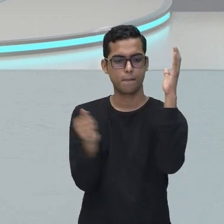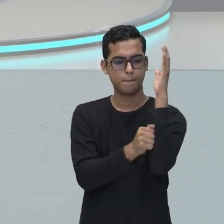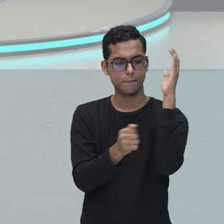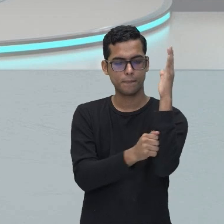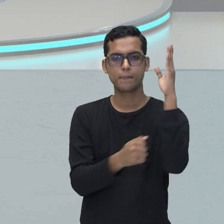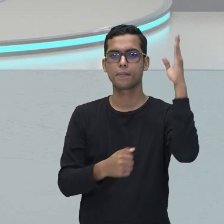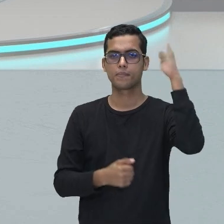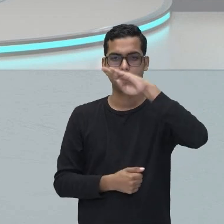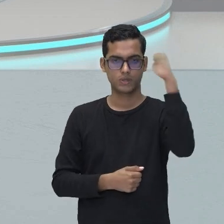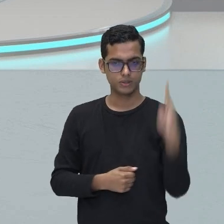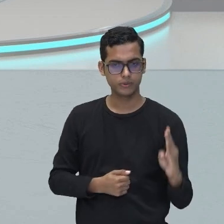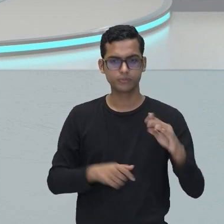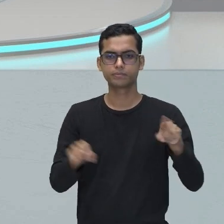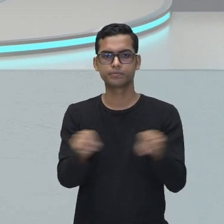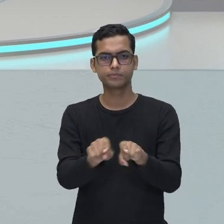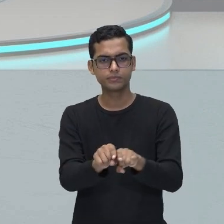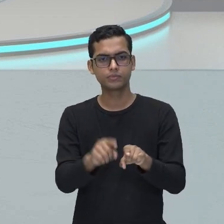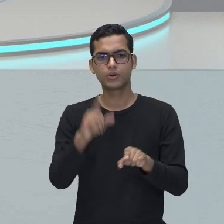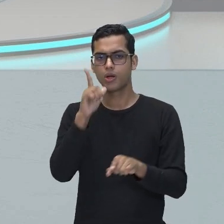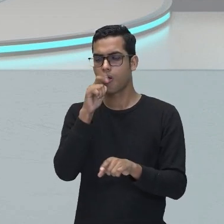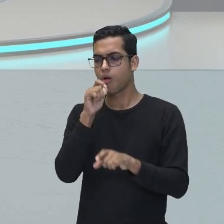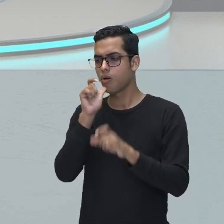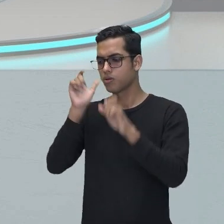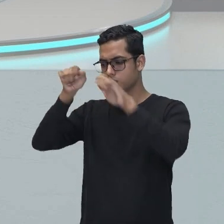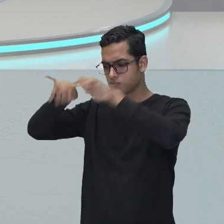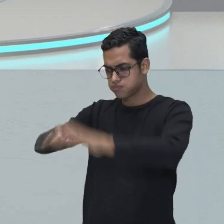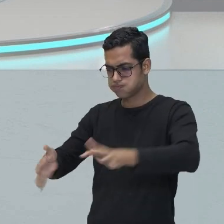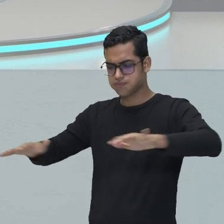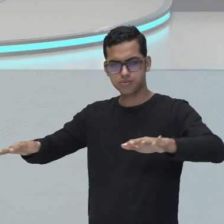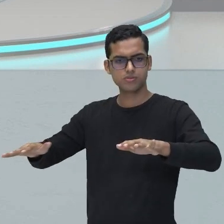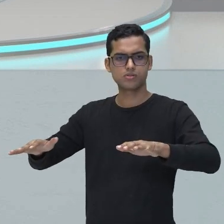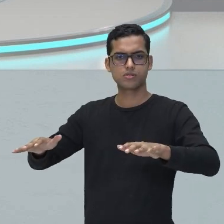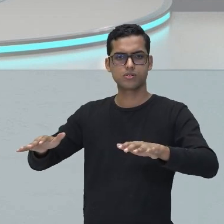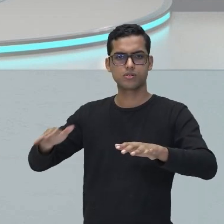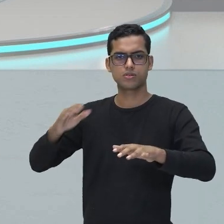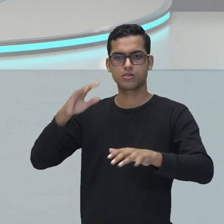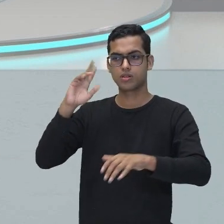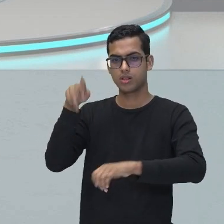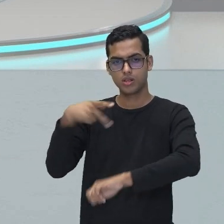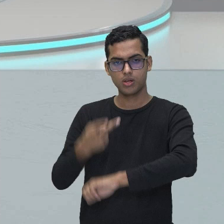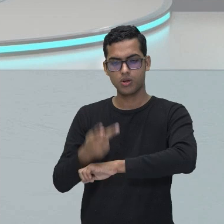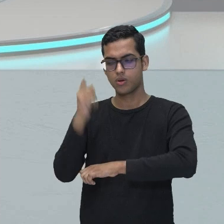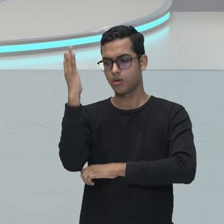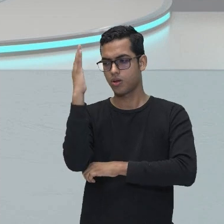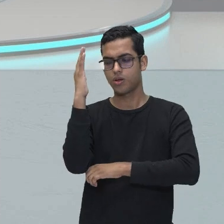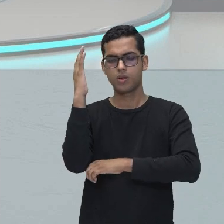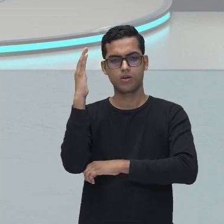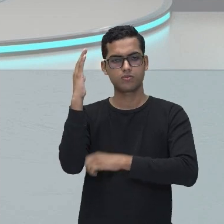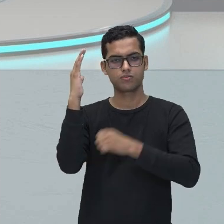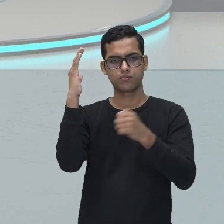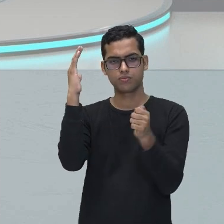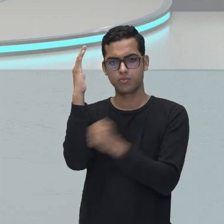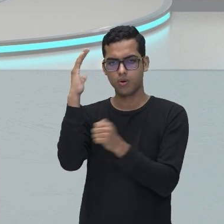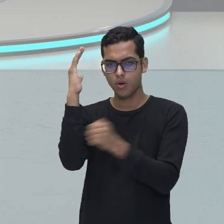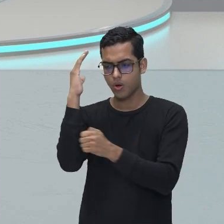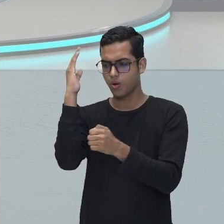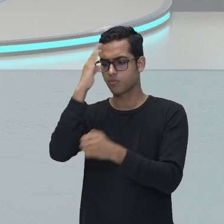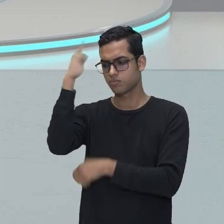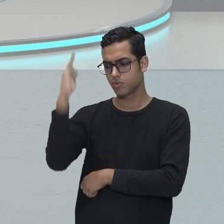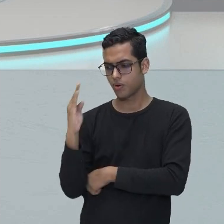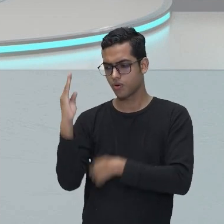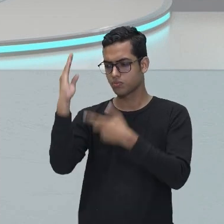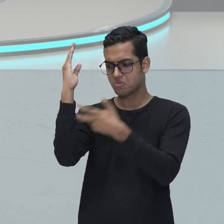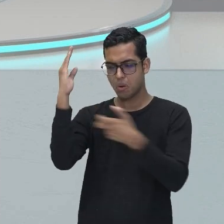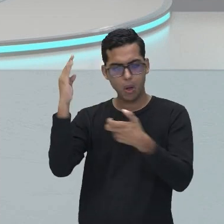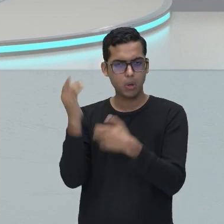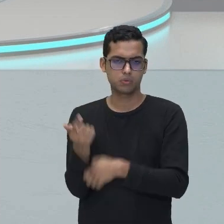mar, acabou, não tinha mais o que explorar de pau-brasil, não é? Então, foi decretado por Portugal que